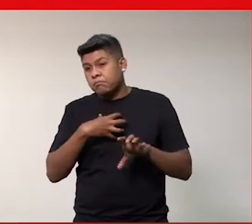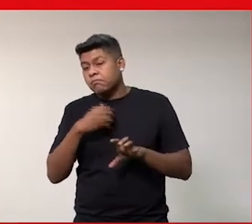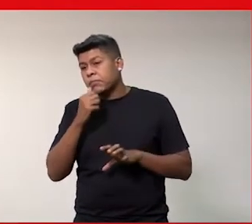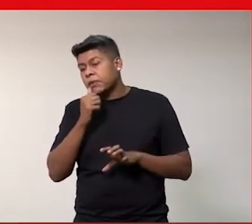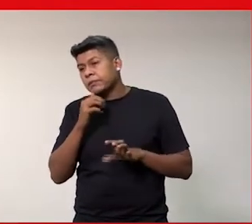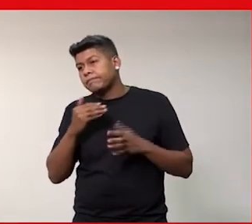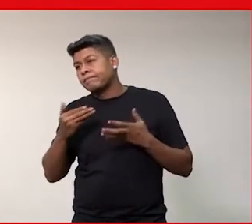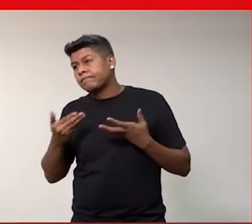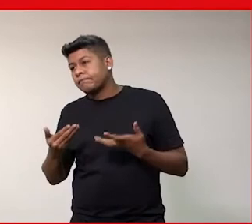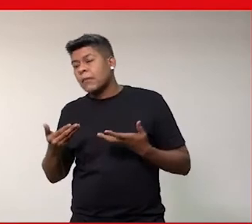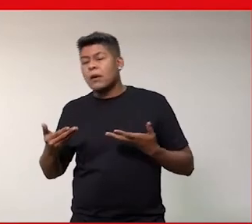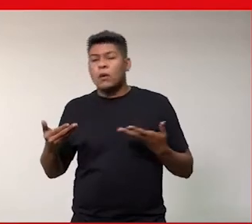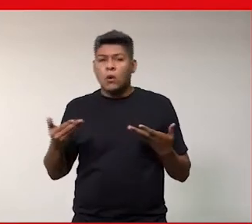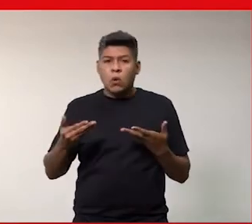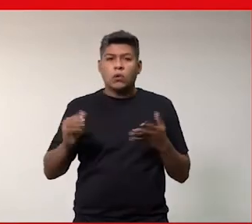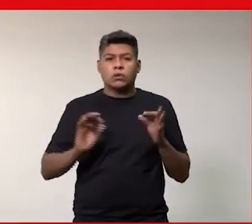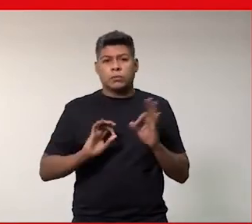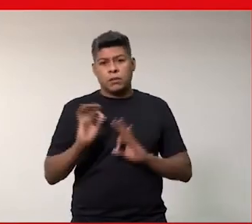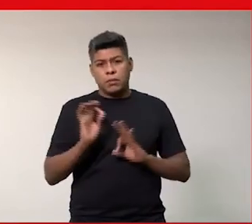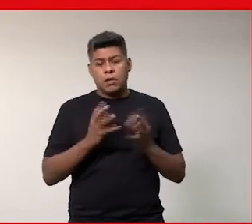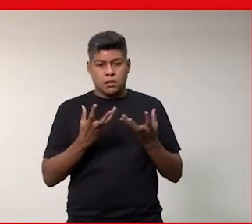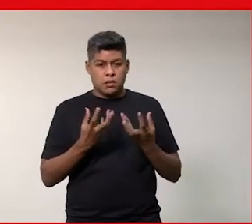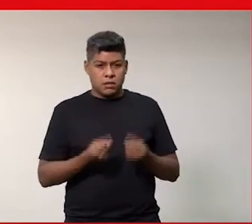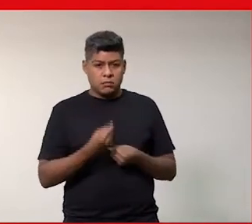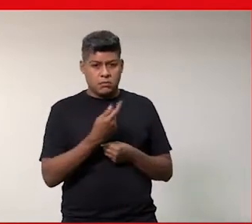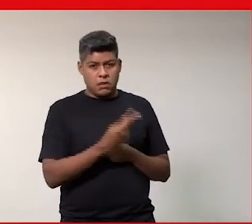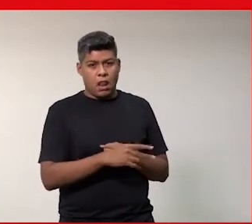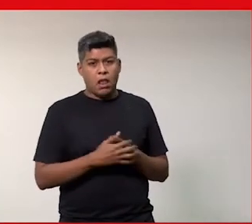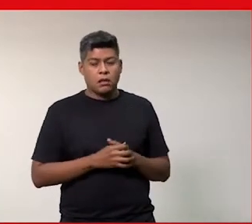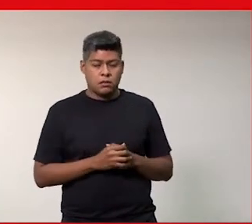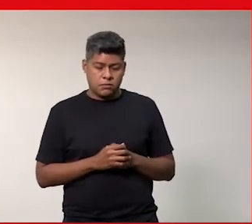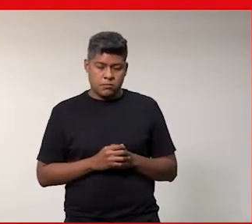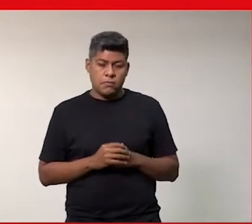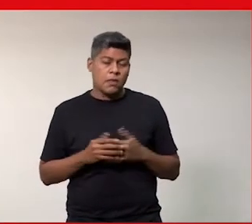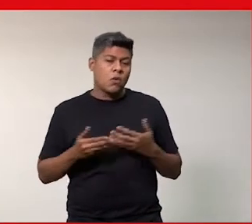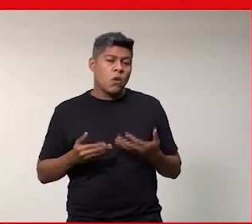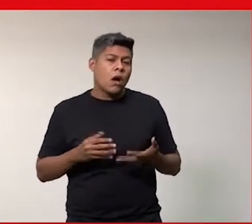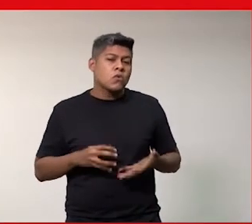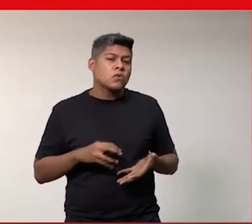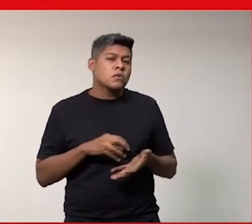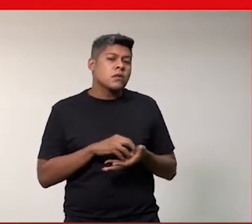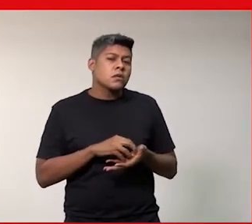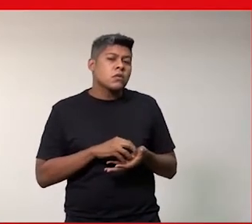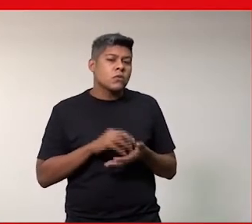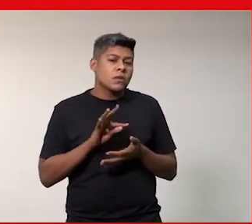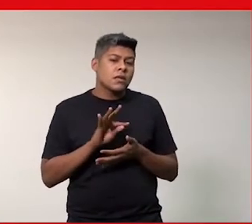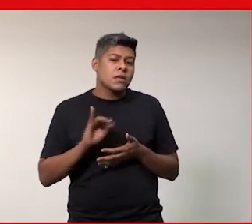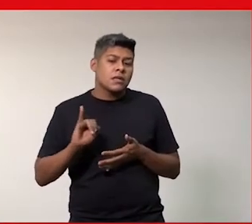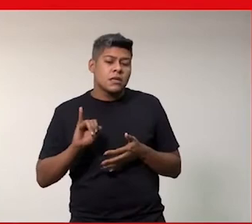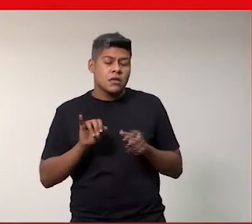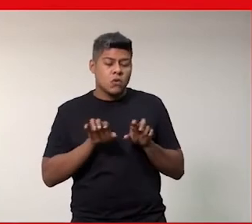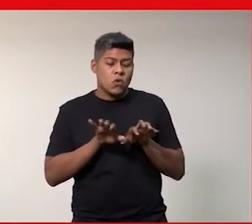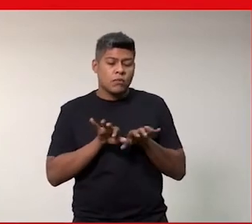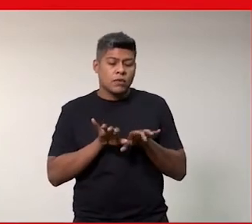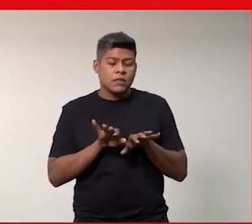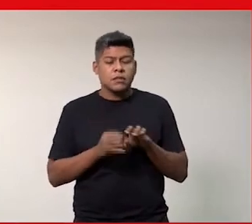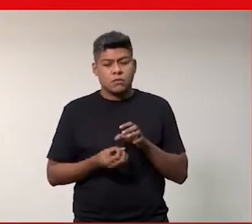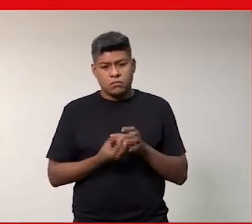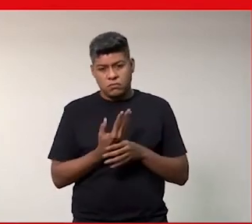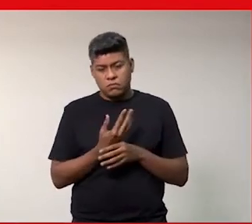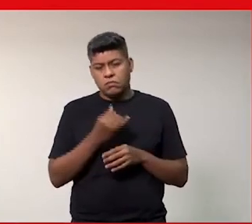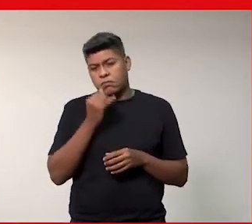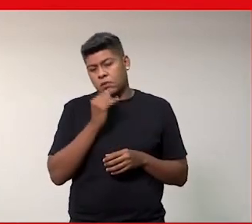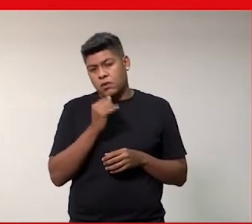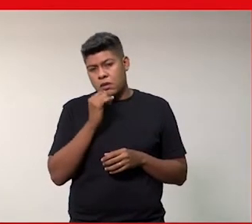será que a área hoje está preparada para receber elas para qual área para qual TI para qual computação que eu estou querendo trazer essas